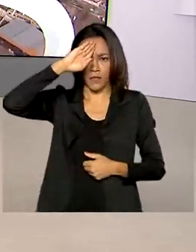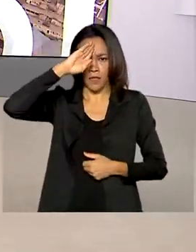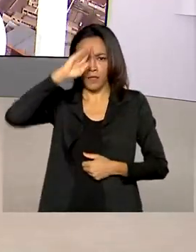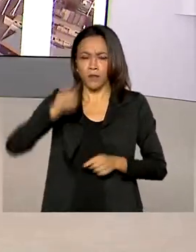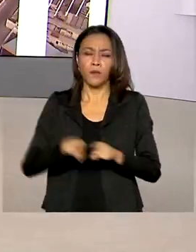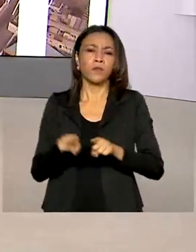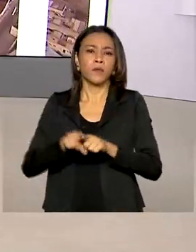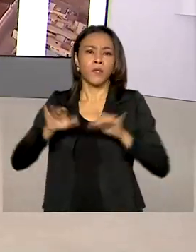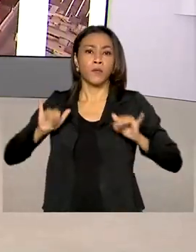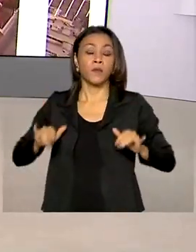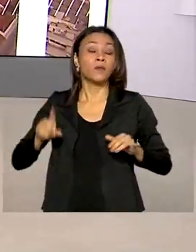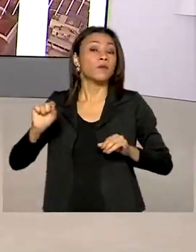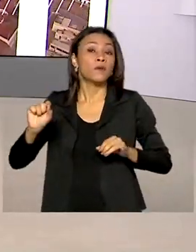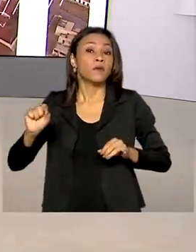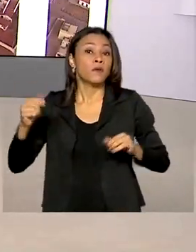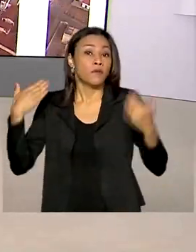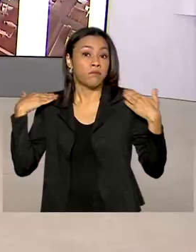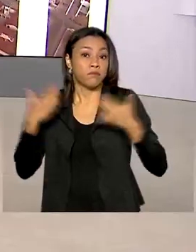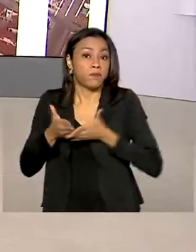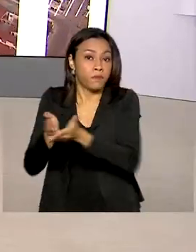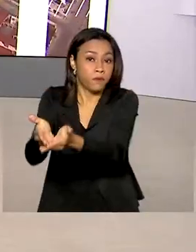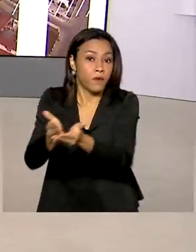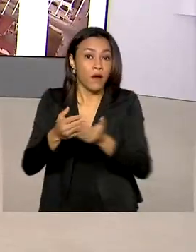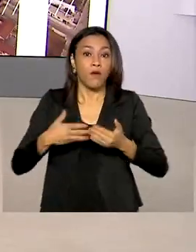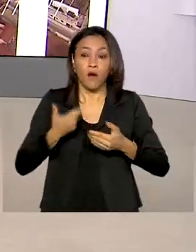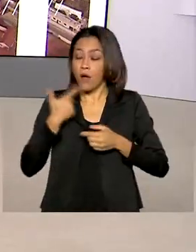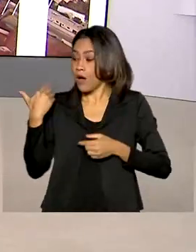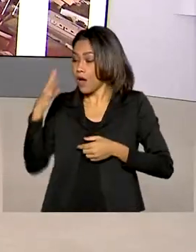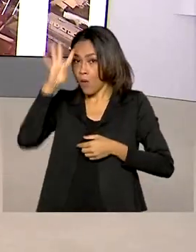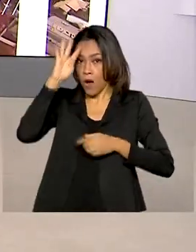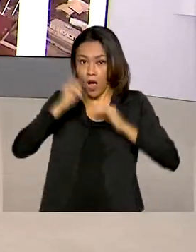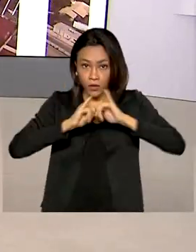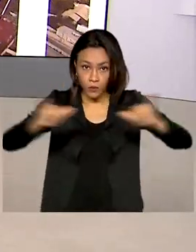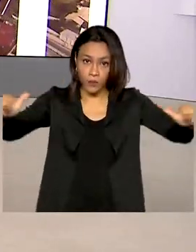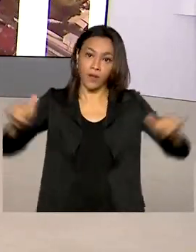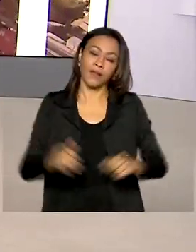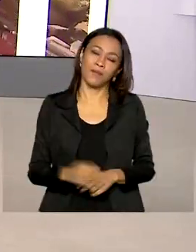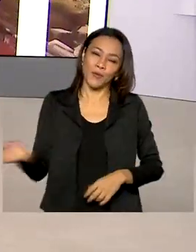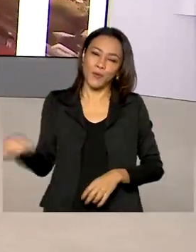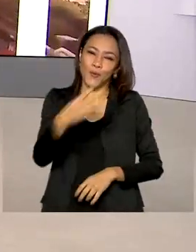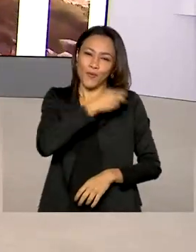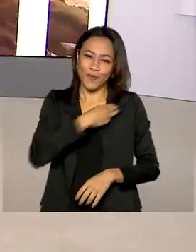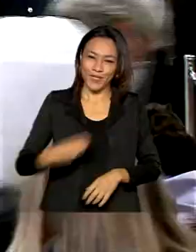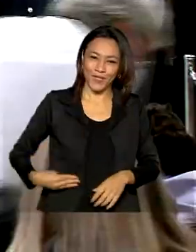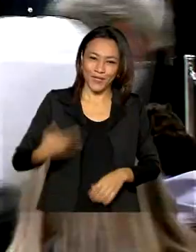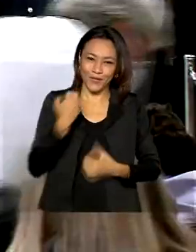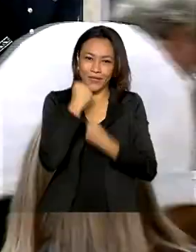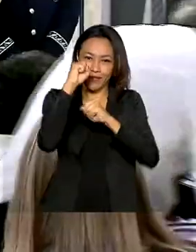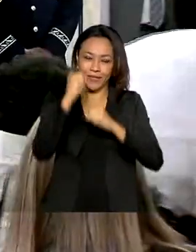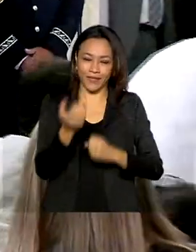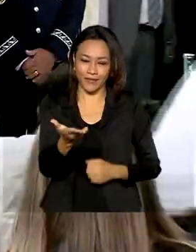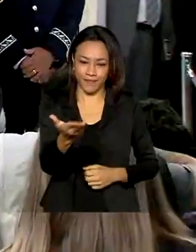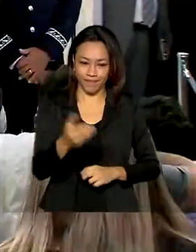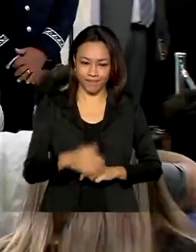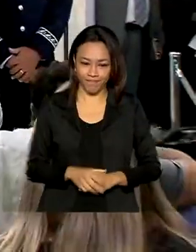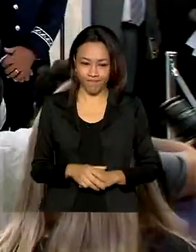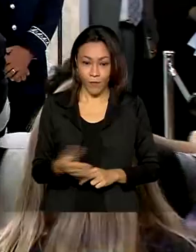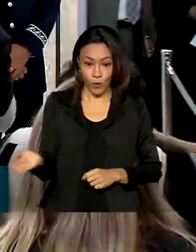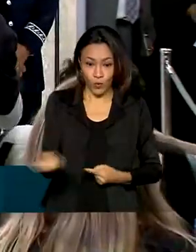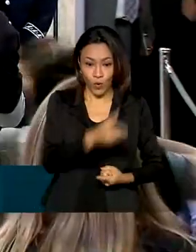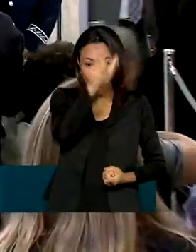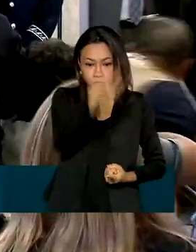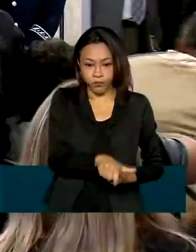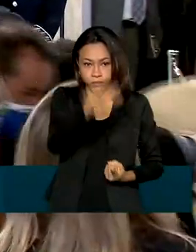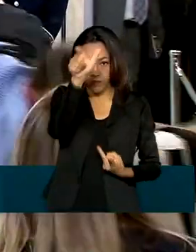Aeronáutica. O anúncio foi feito nesta quarta-feira pelo novo ministro da Defesa, Braga Neto. Os novos